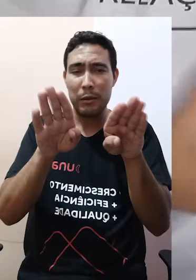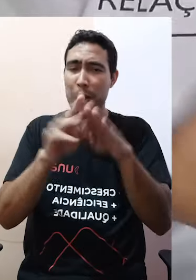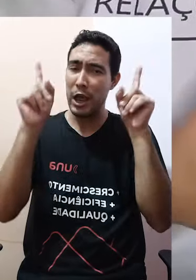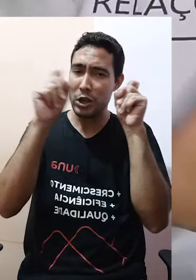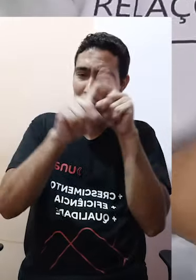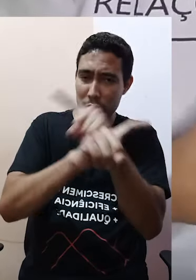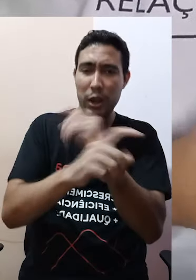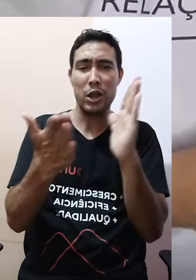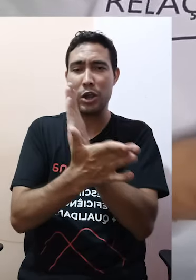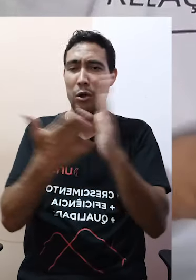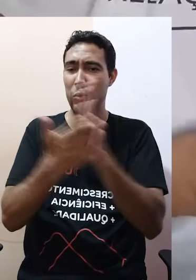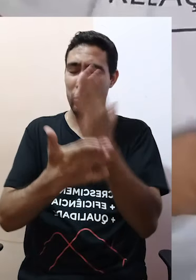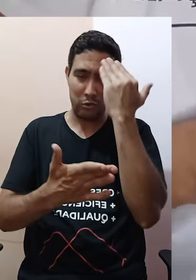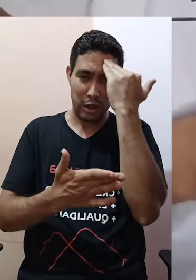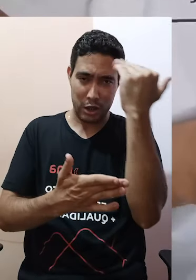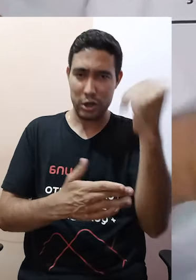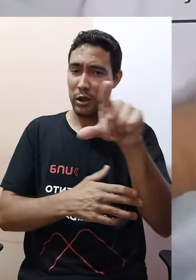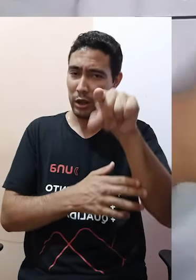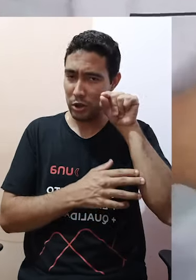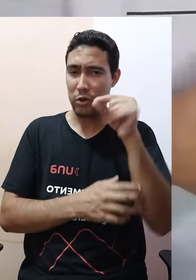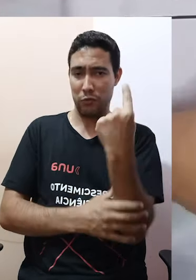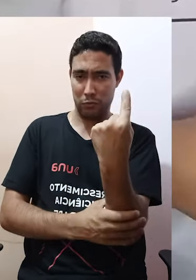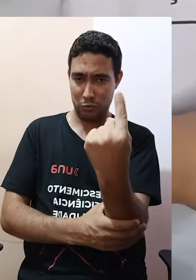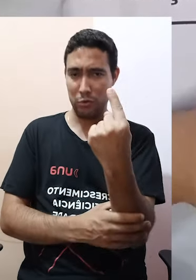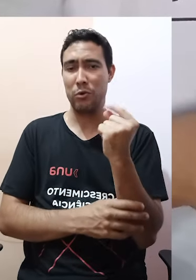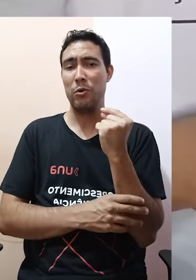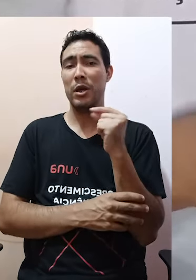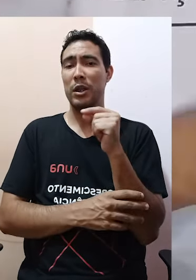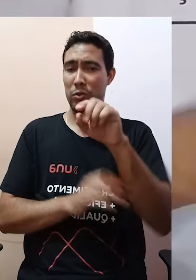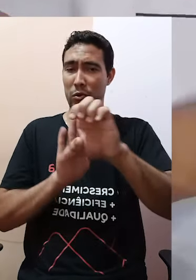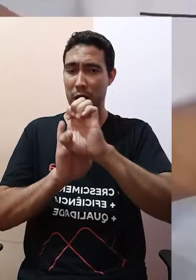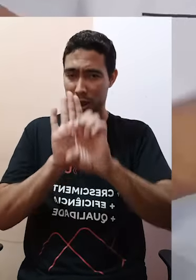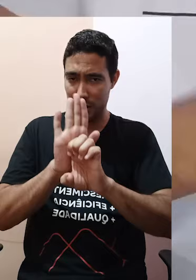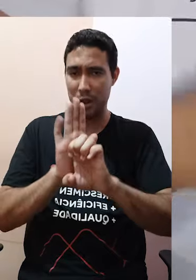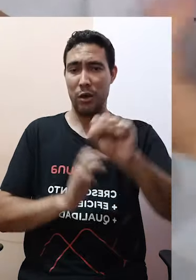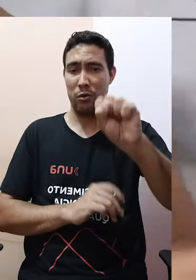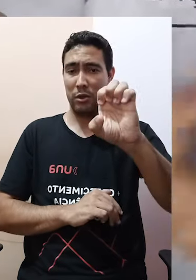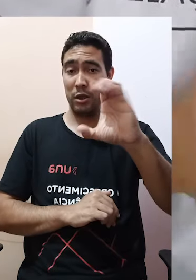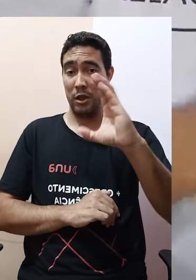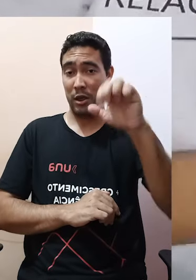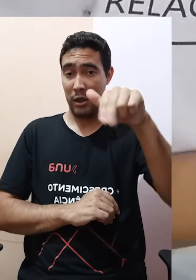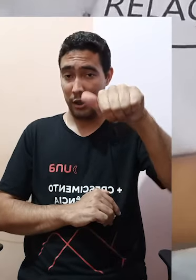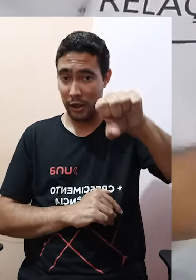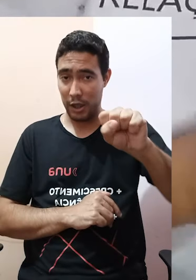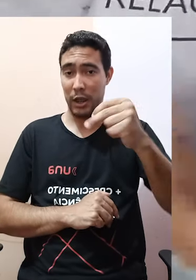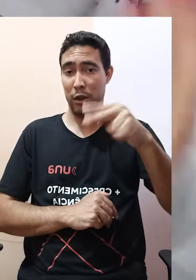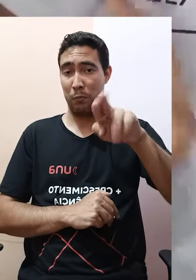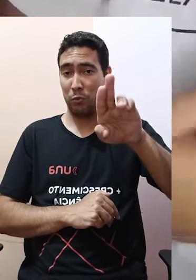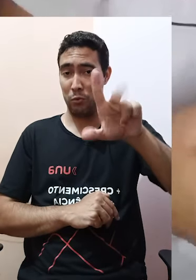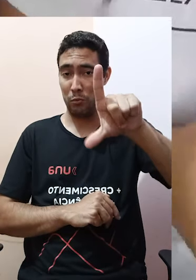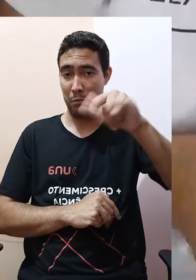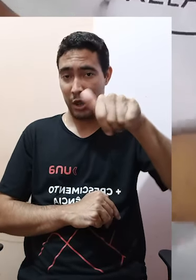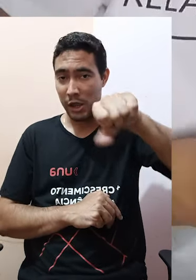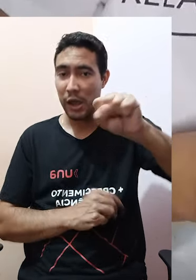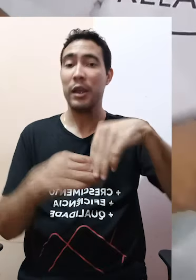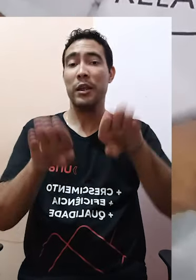das conquistas de um dos artistas que foi selecionado pelo edital Cenas Curtas, do próprio Sini Horto. E por